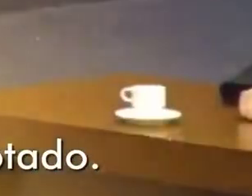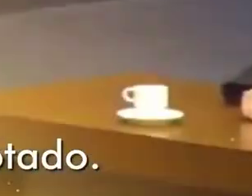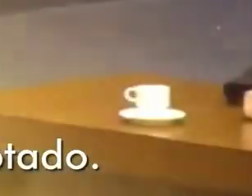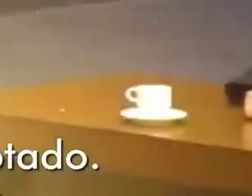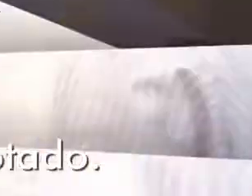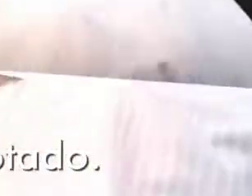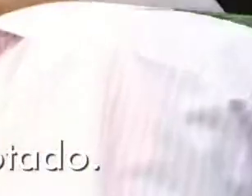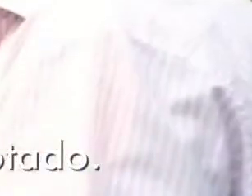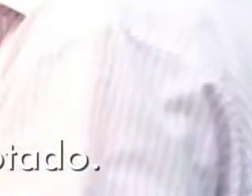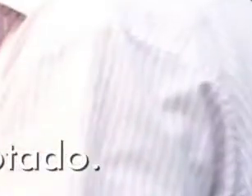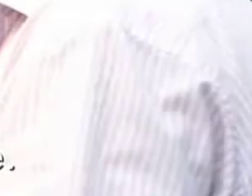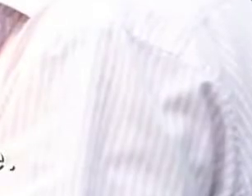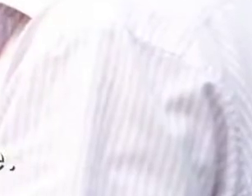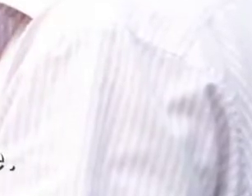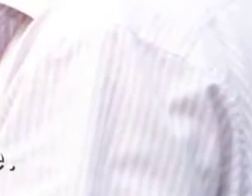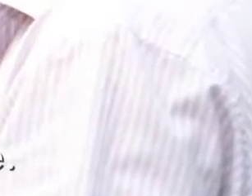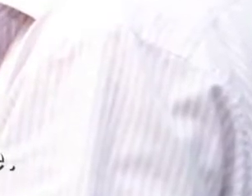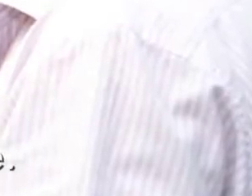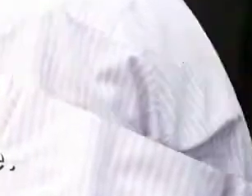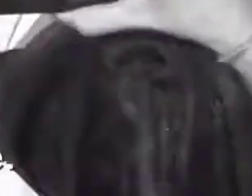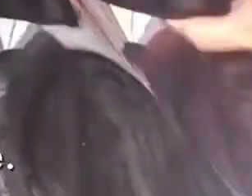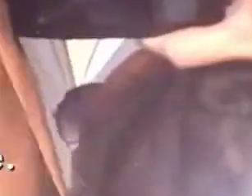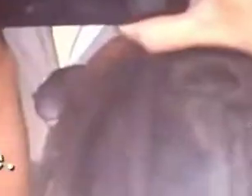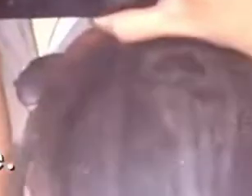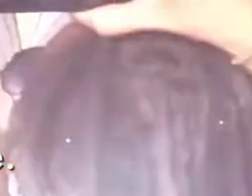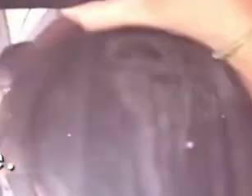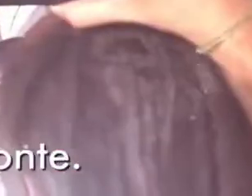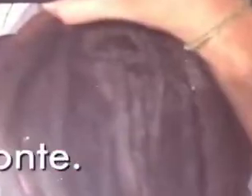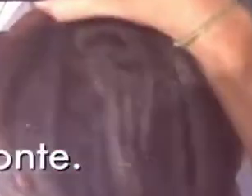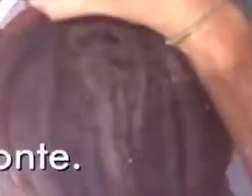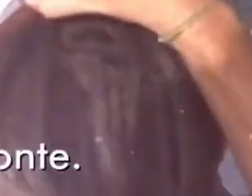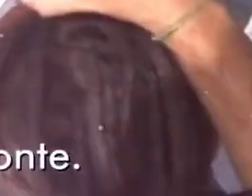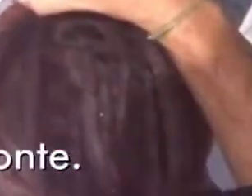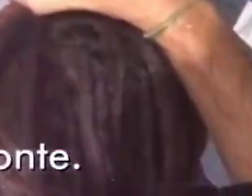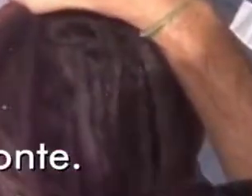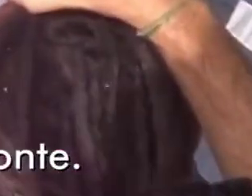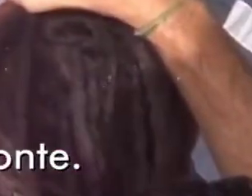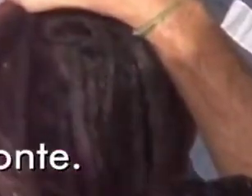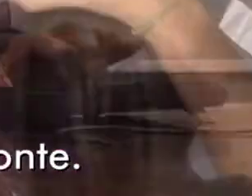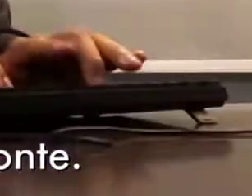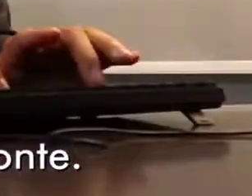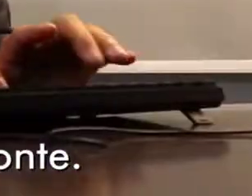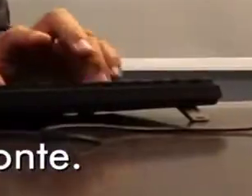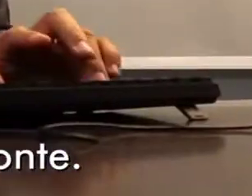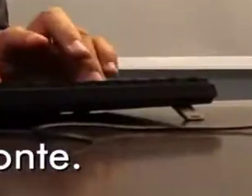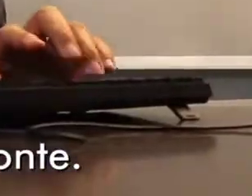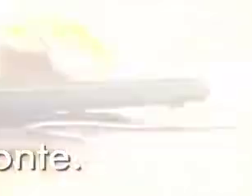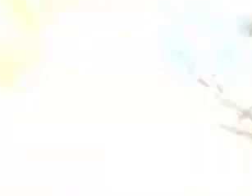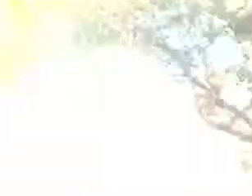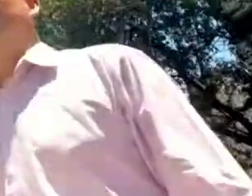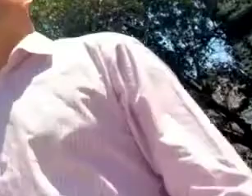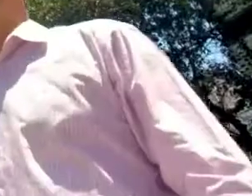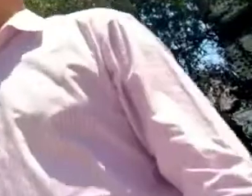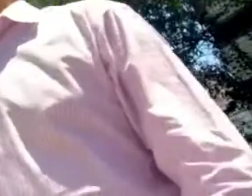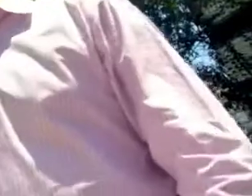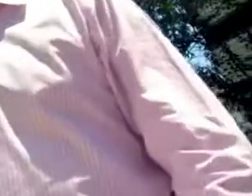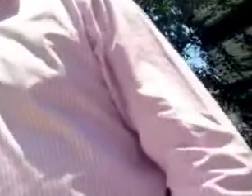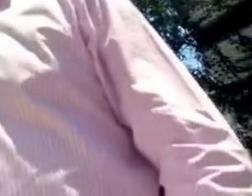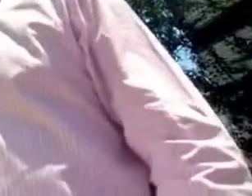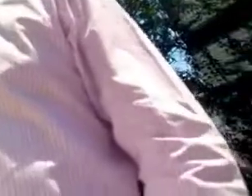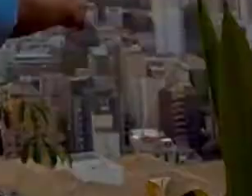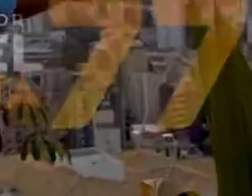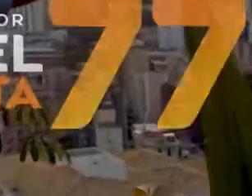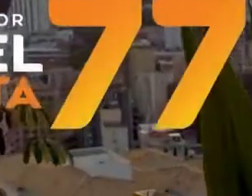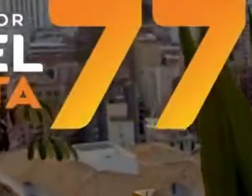reeleito mais votado. O Wendel, um deputado atuante, um líder a serviço de Belo Horizonte. O prefeito